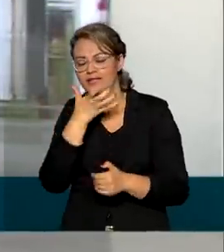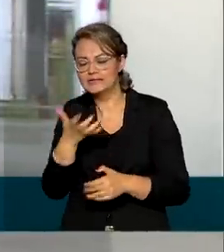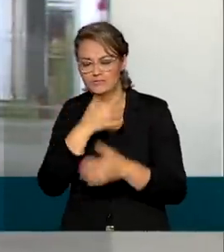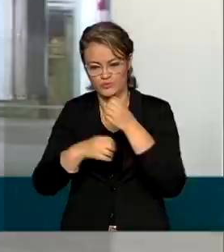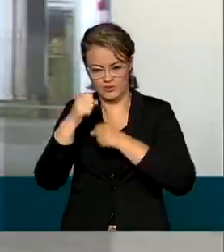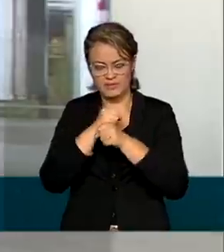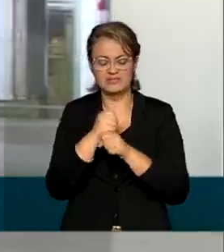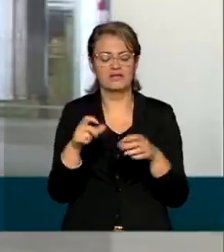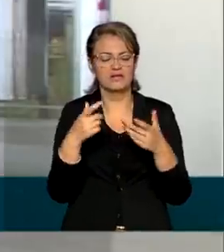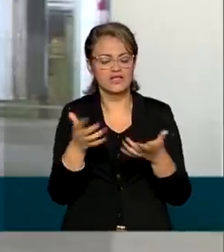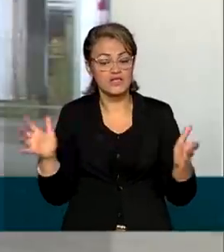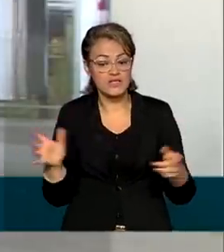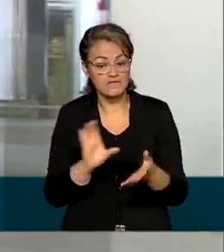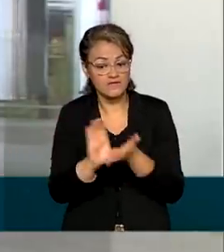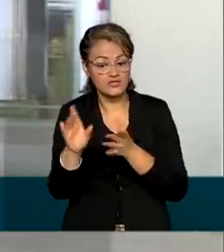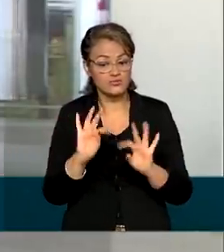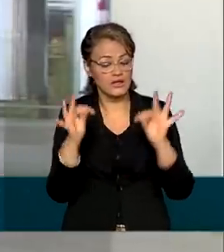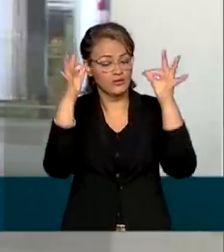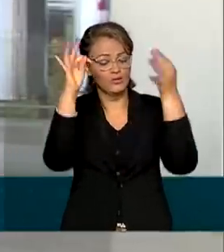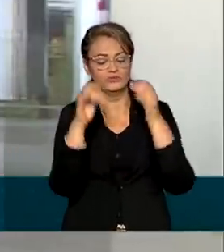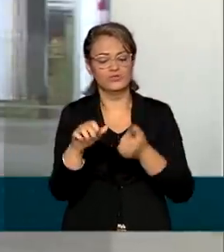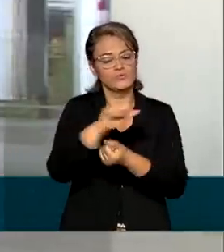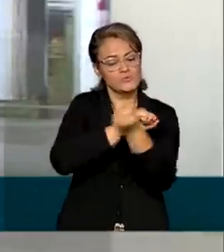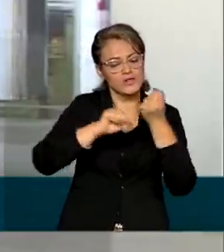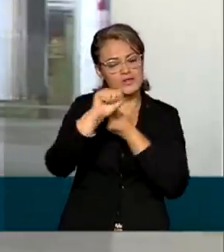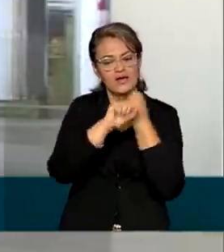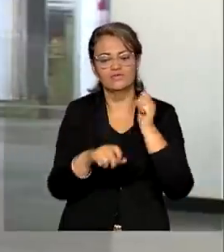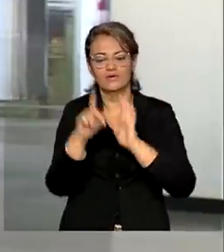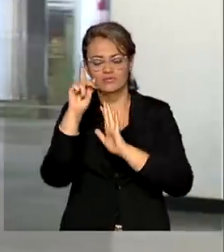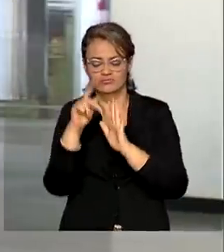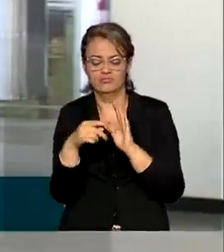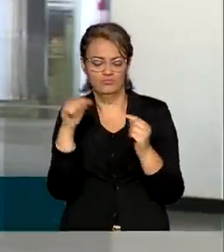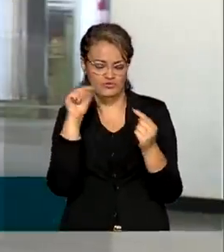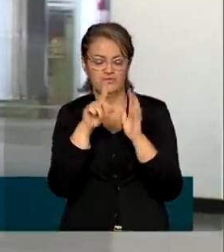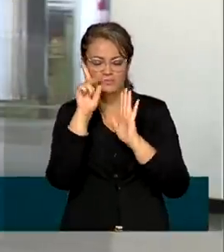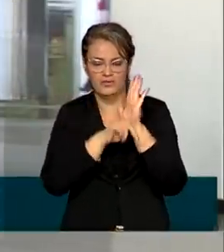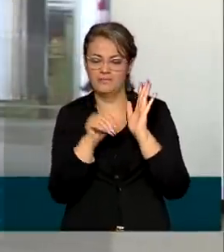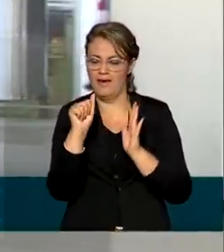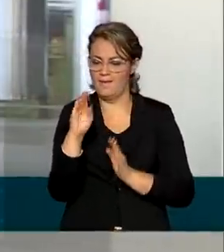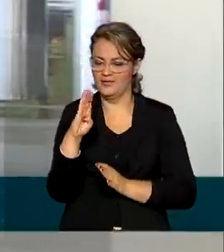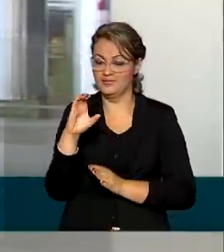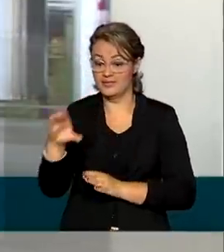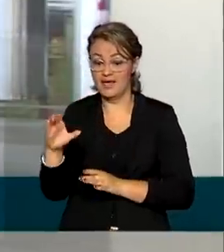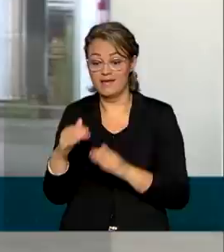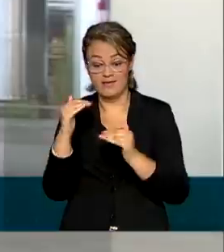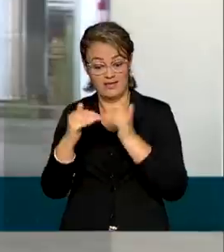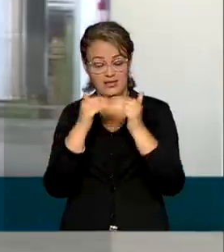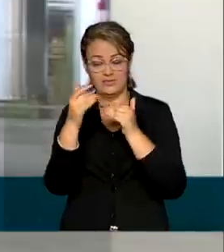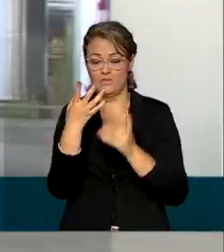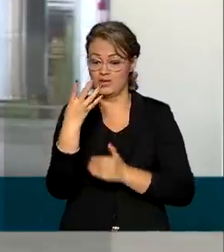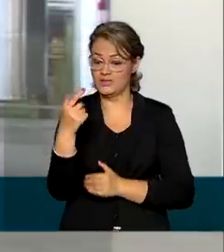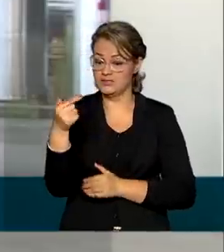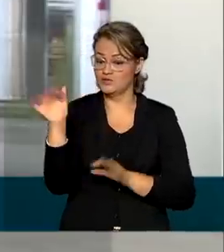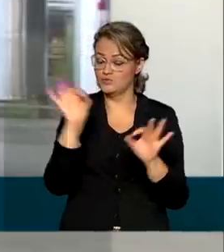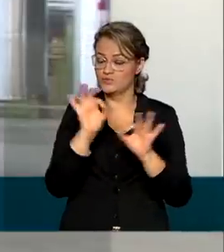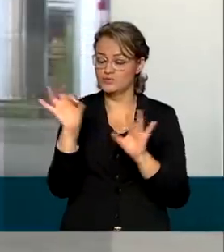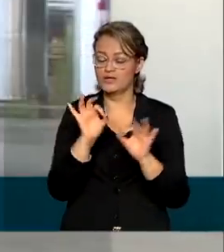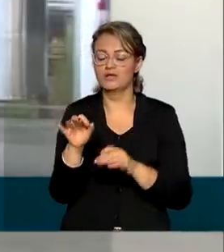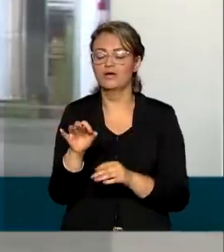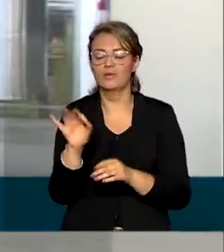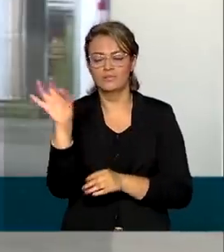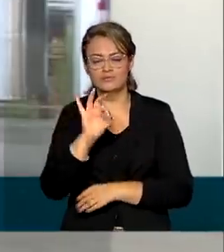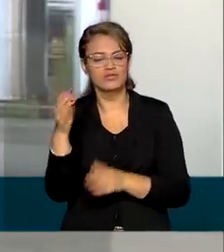sustentáveis e financiadas pelo programa ABC, cresceu 47% em comparação com o mesmo período de